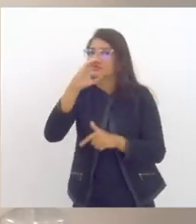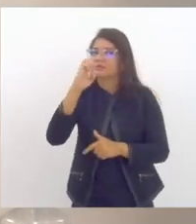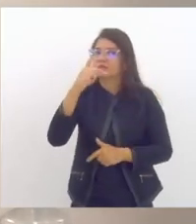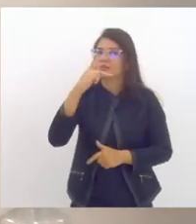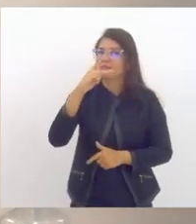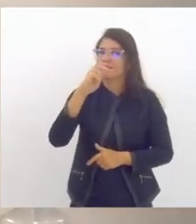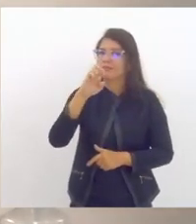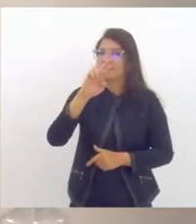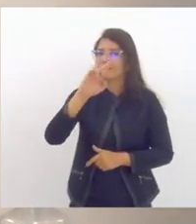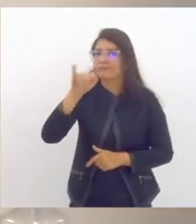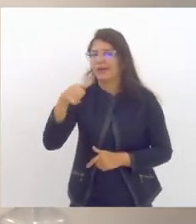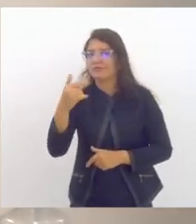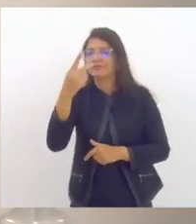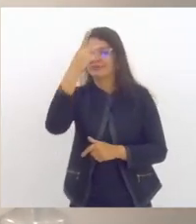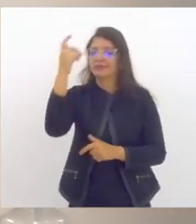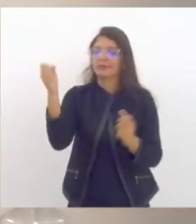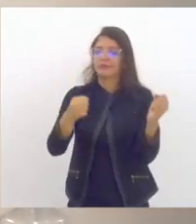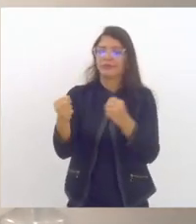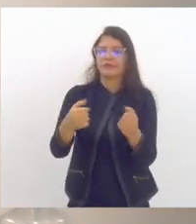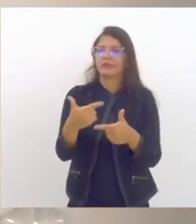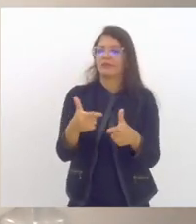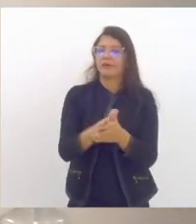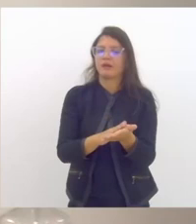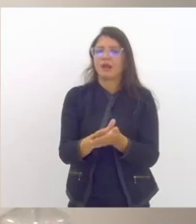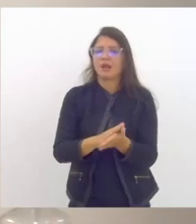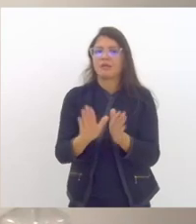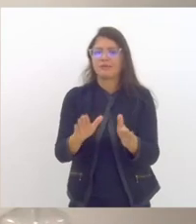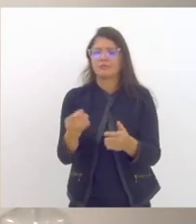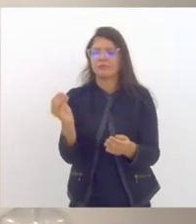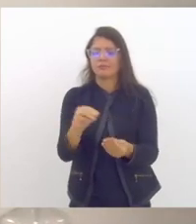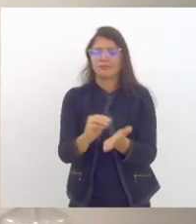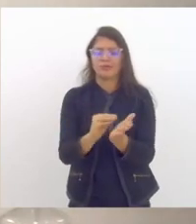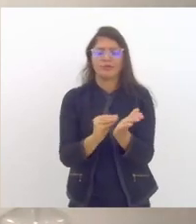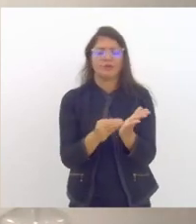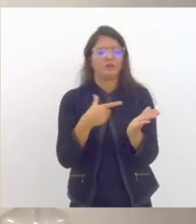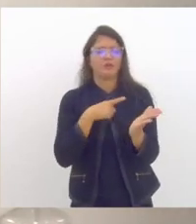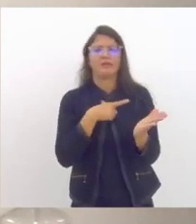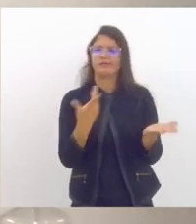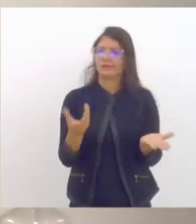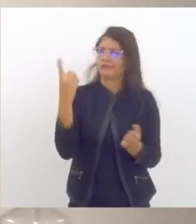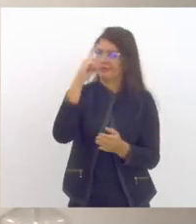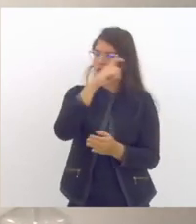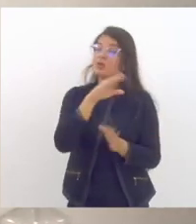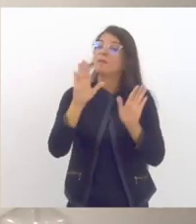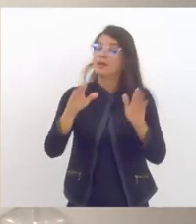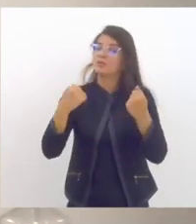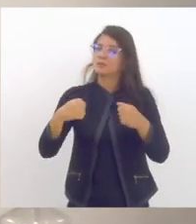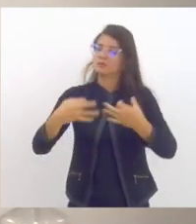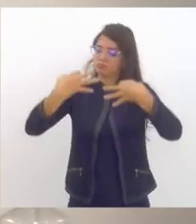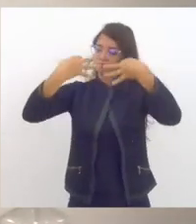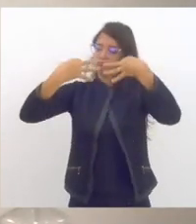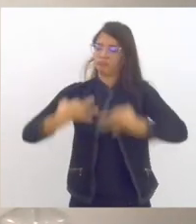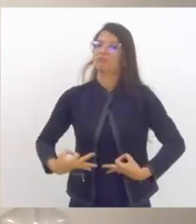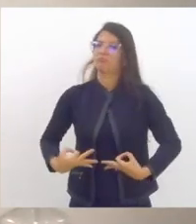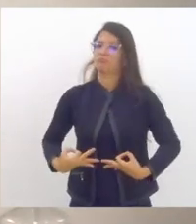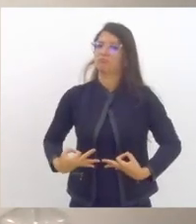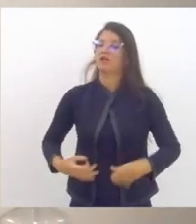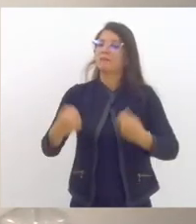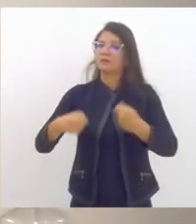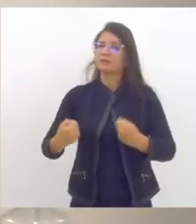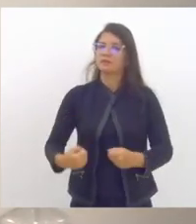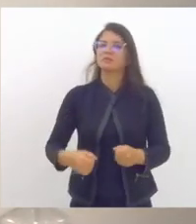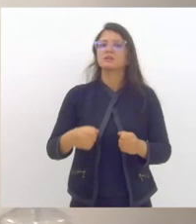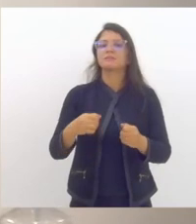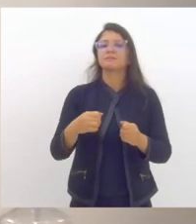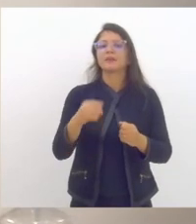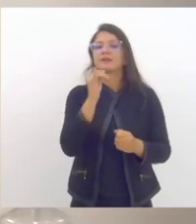paralisou as contratações a gente acredita que se for feito com transparência com processo seletivo através